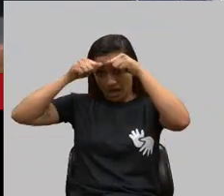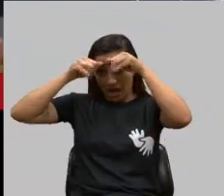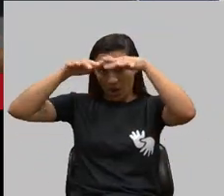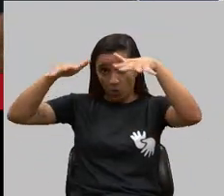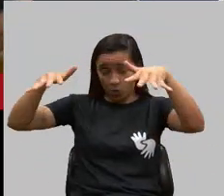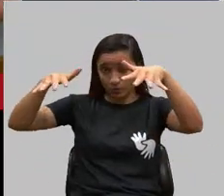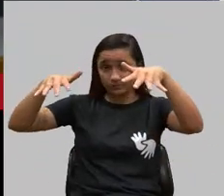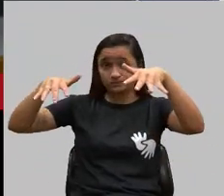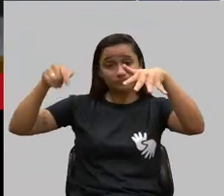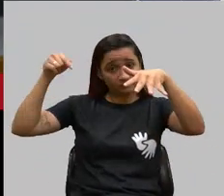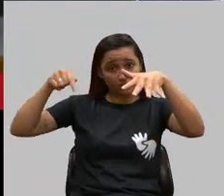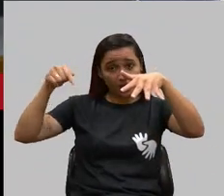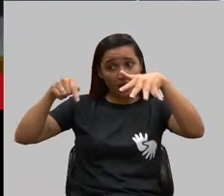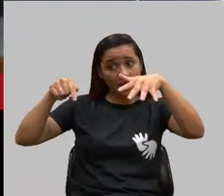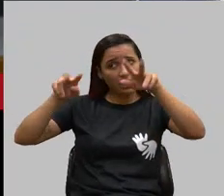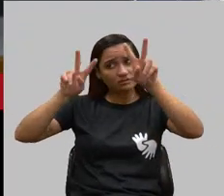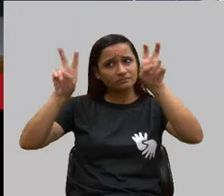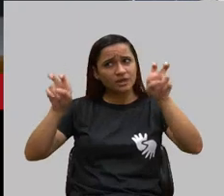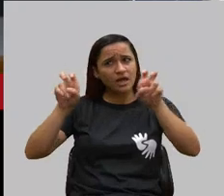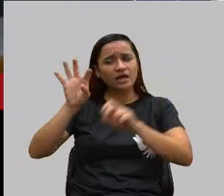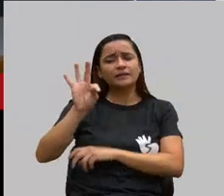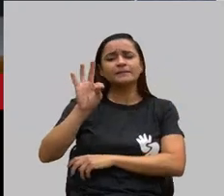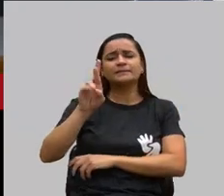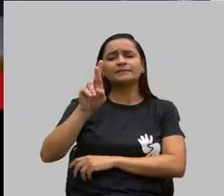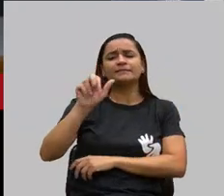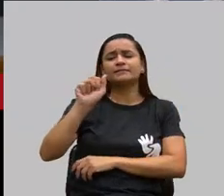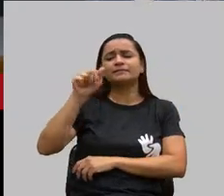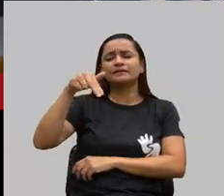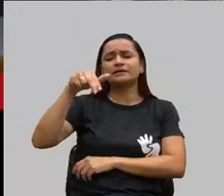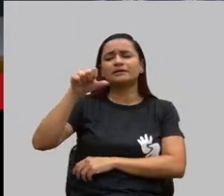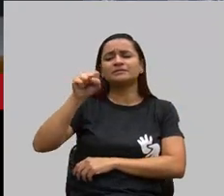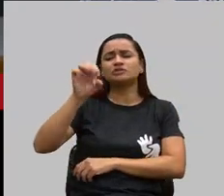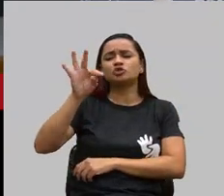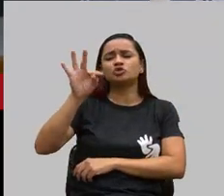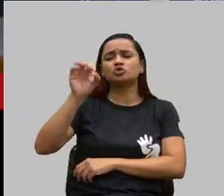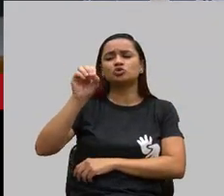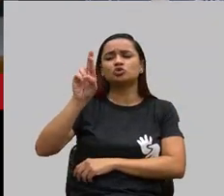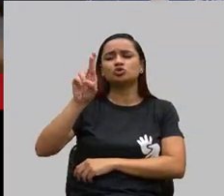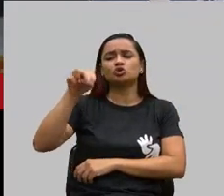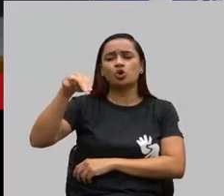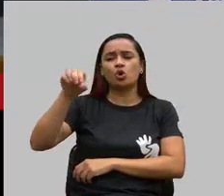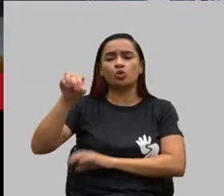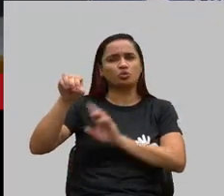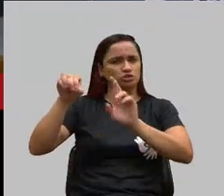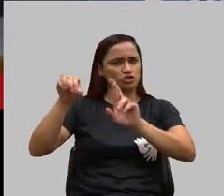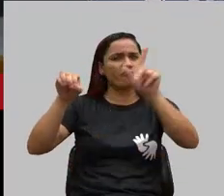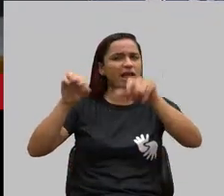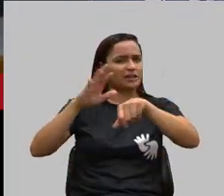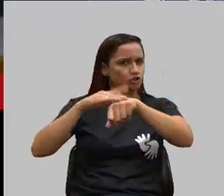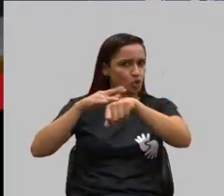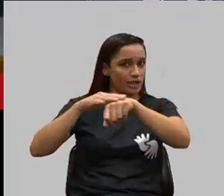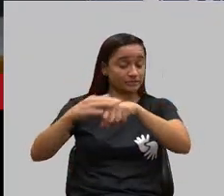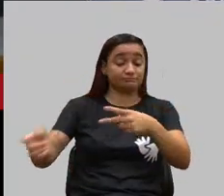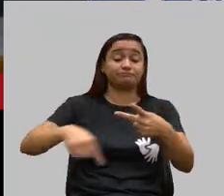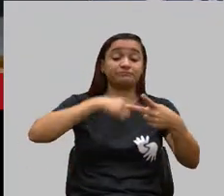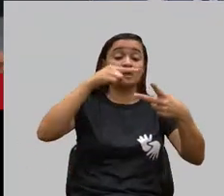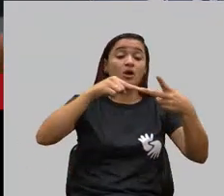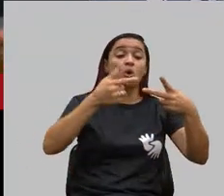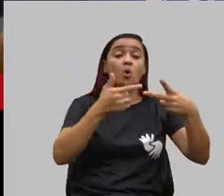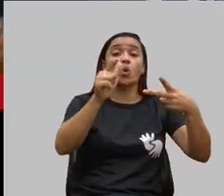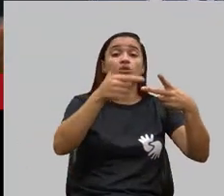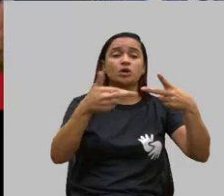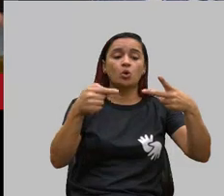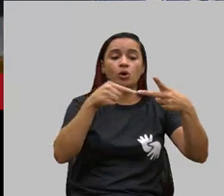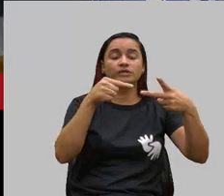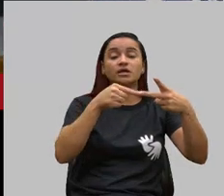como transtorno e não como uma doença. Outra coisa são as doenças raras, que hoje